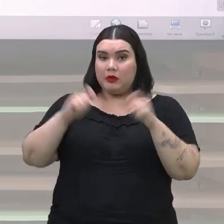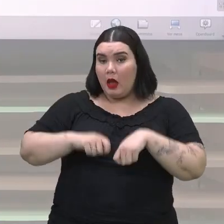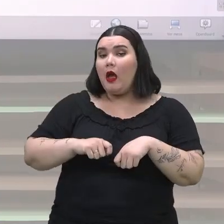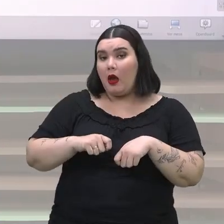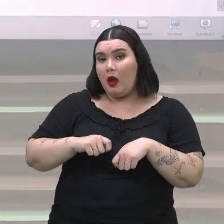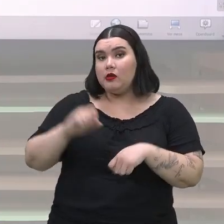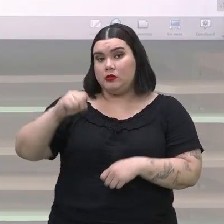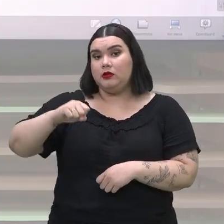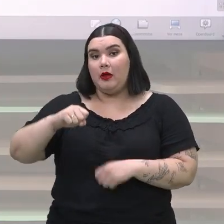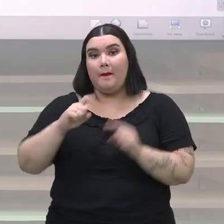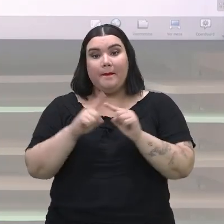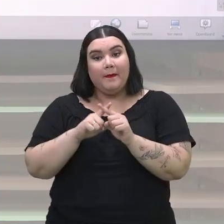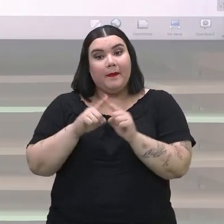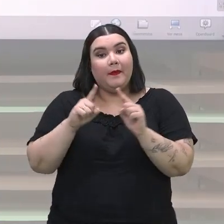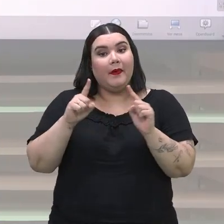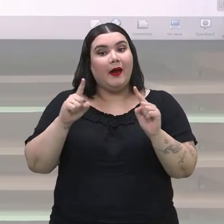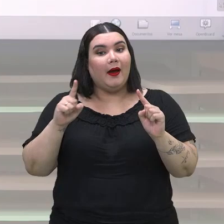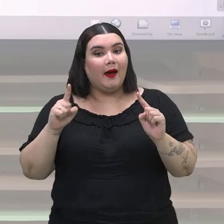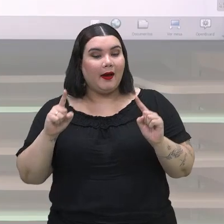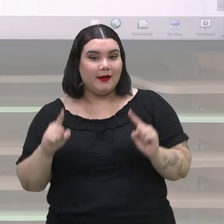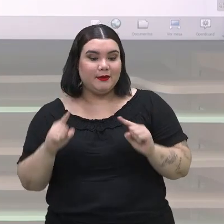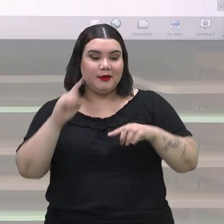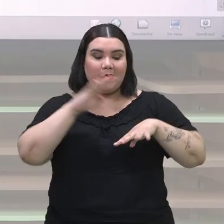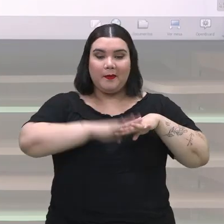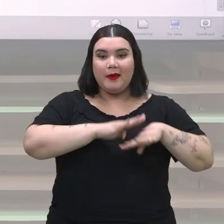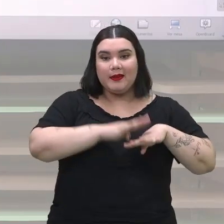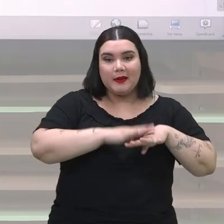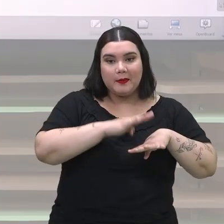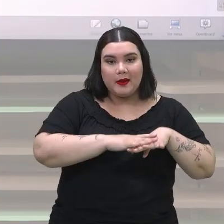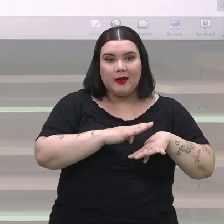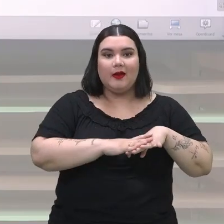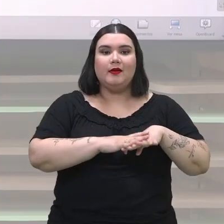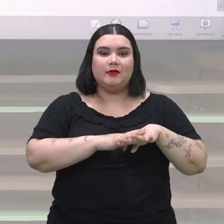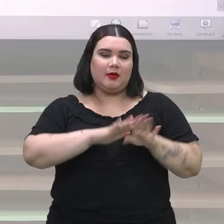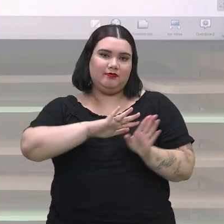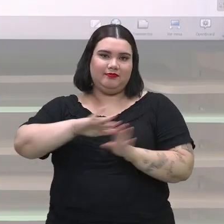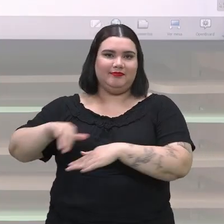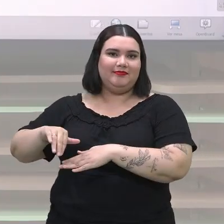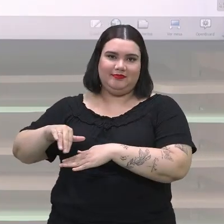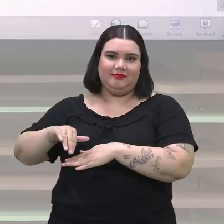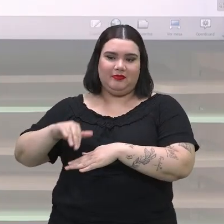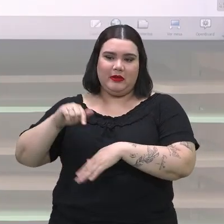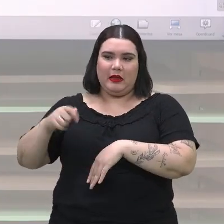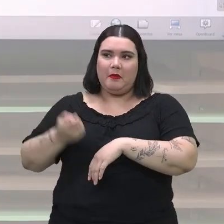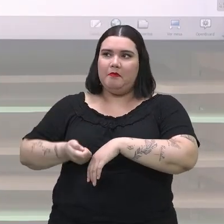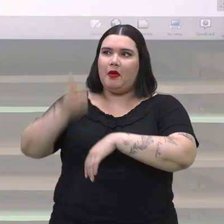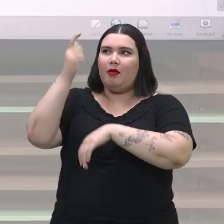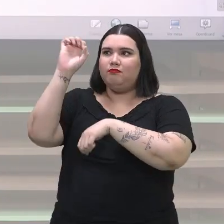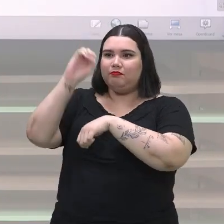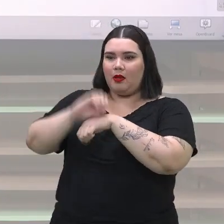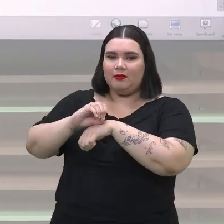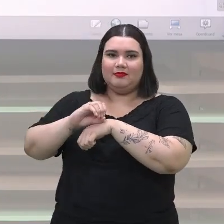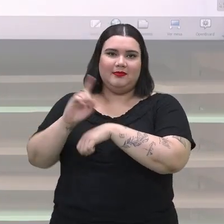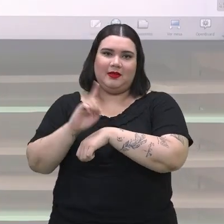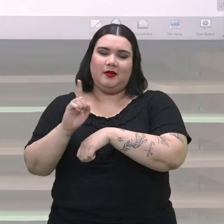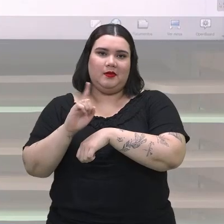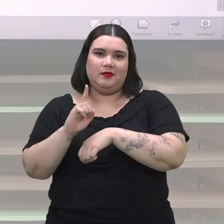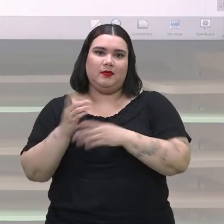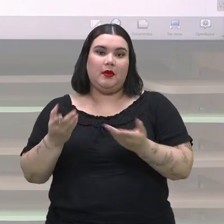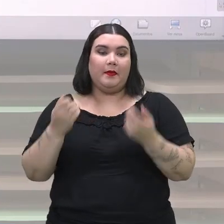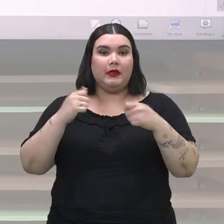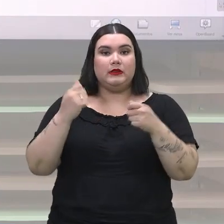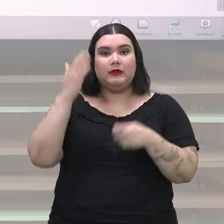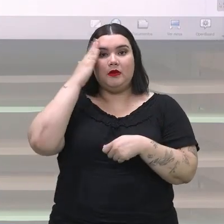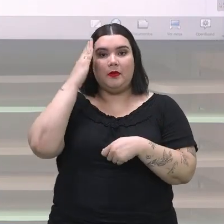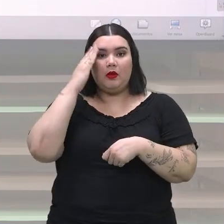possível. Com certeza, aqui para a matemática, a gente esquece isso. Então, gente sempre tem que considerar que